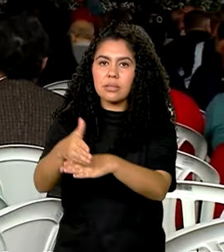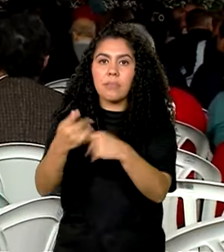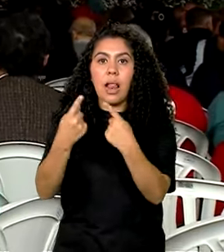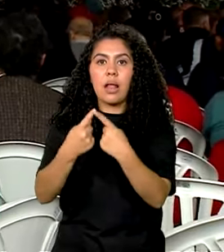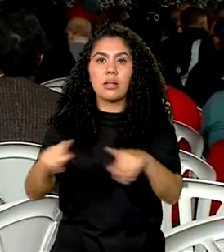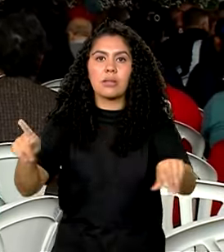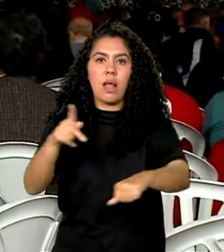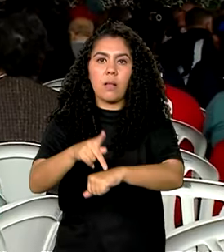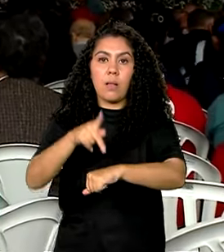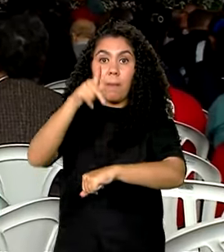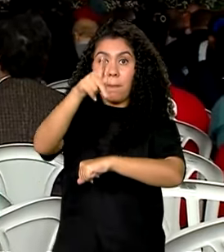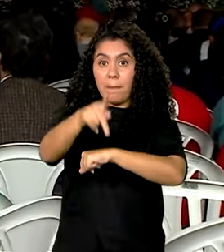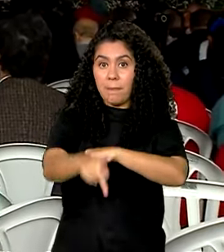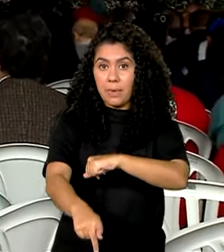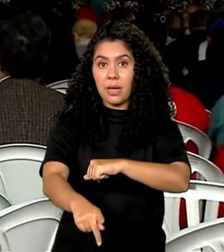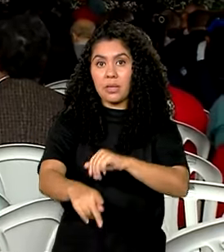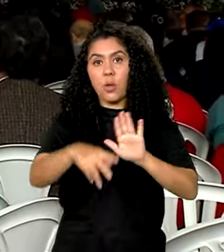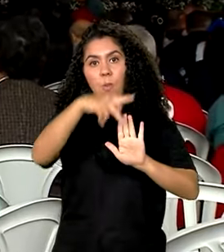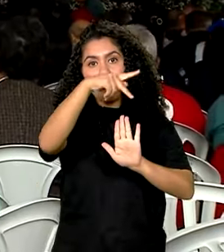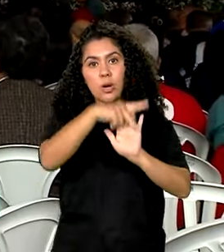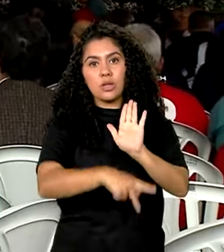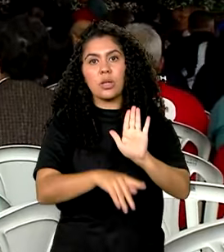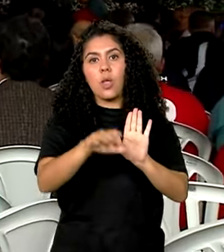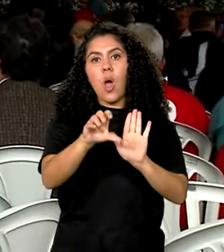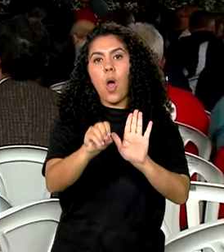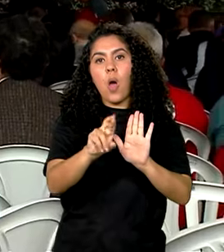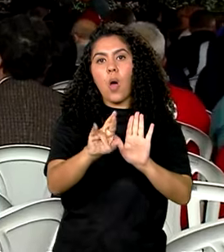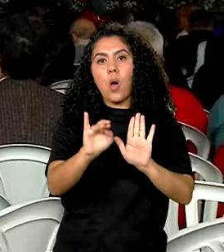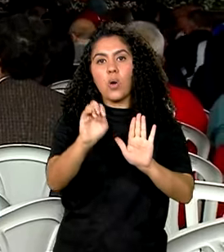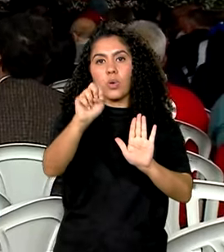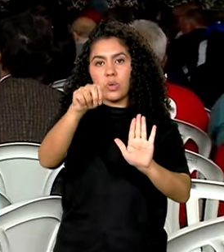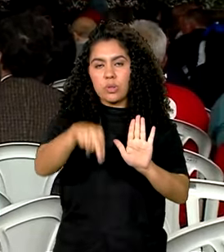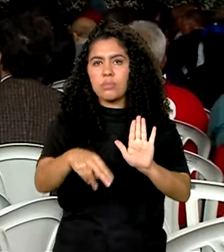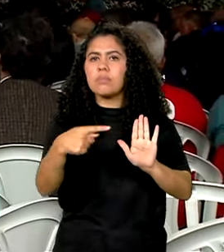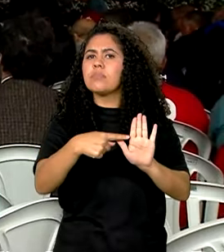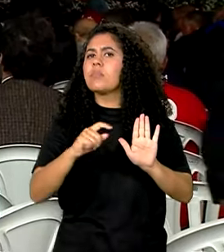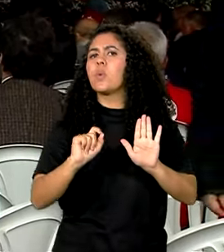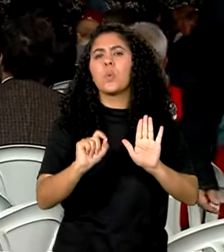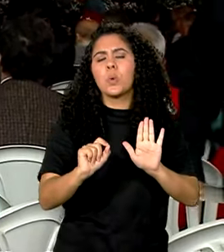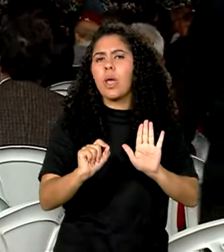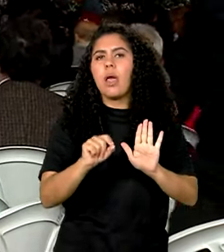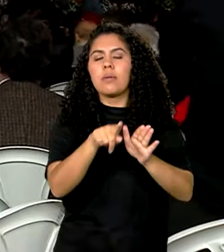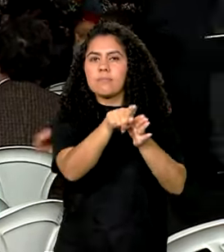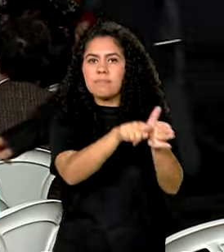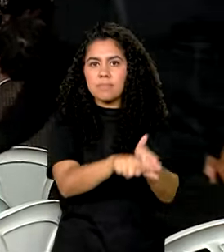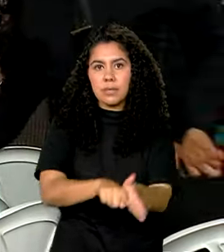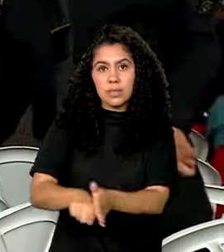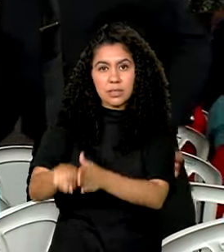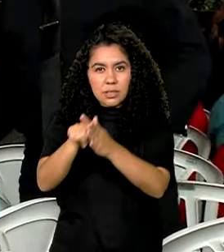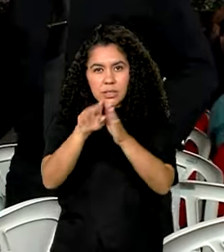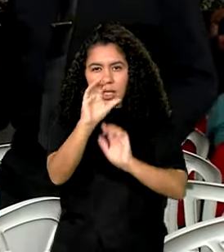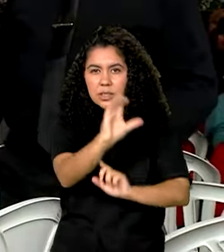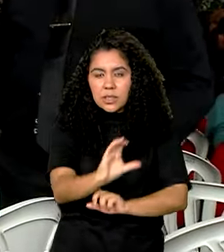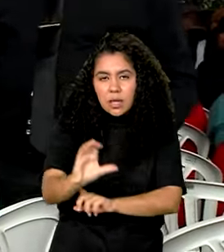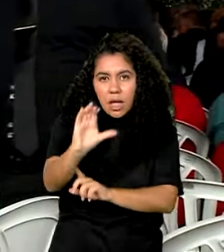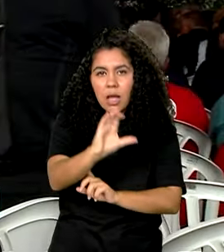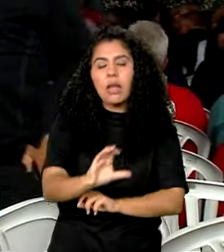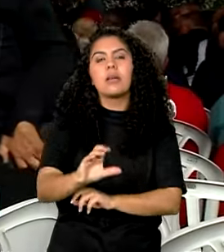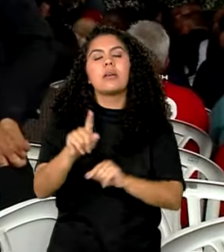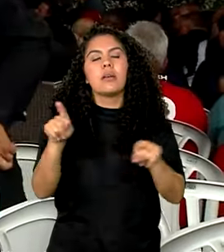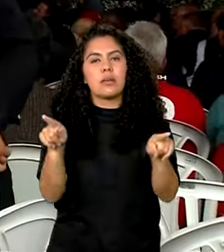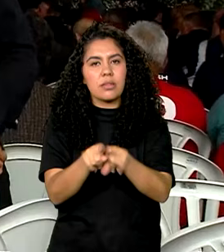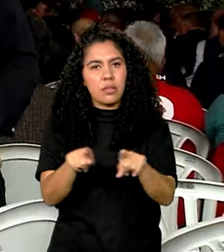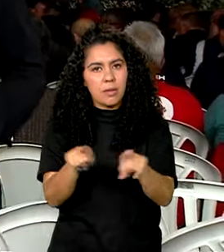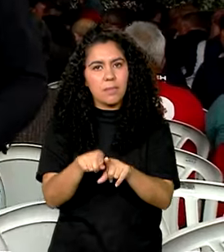da pedra fundamental do projeto Órion, que é um novo projeto também de pesquisas científicas e que faz parte também